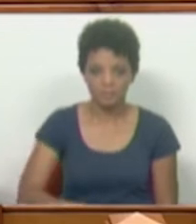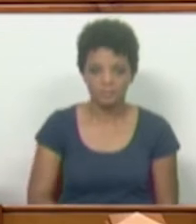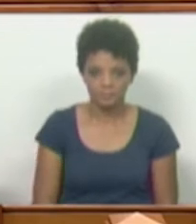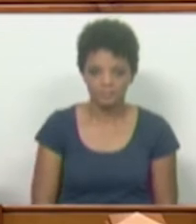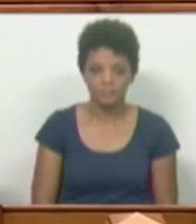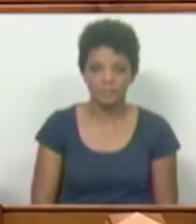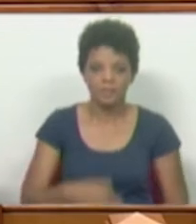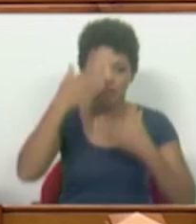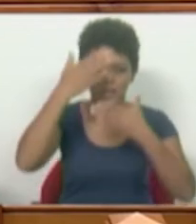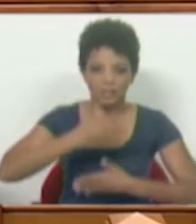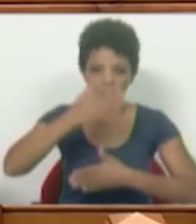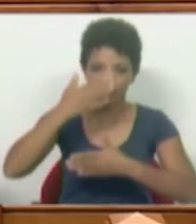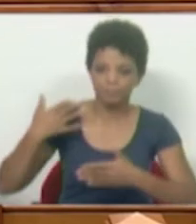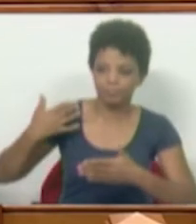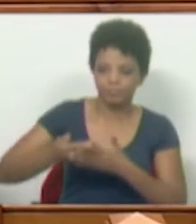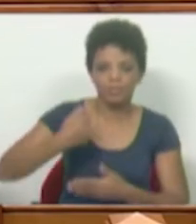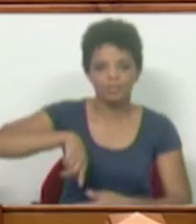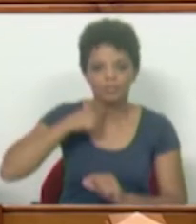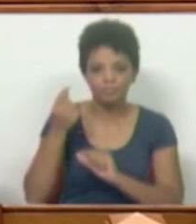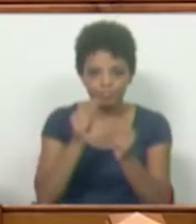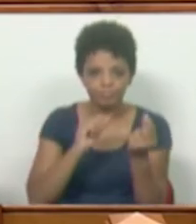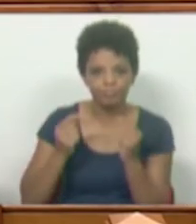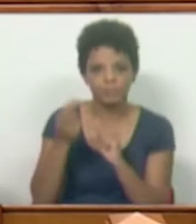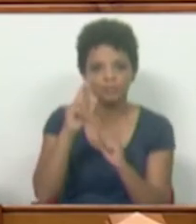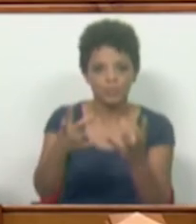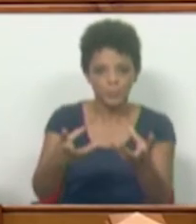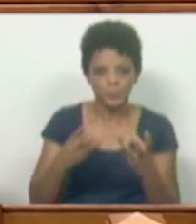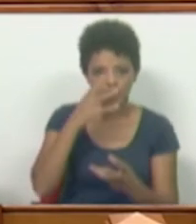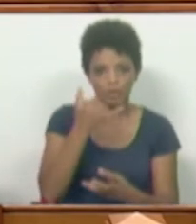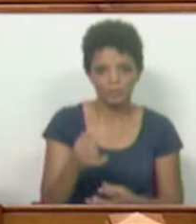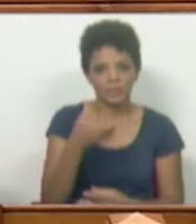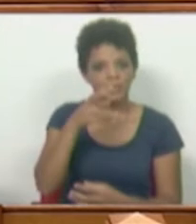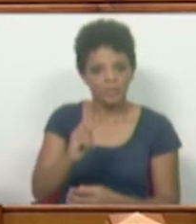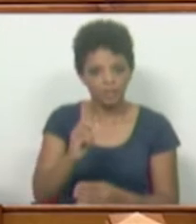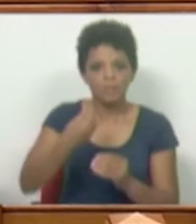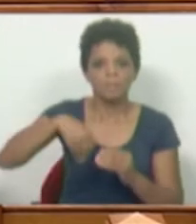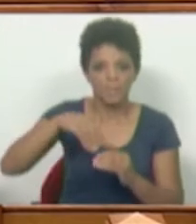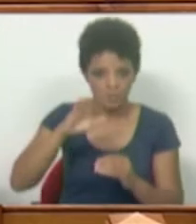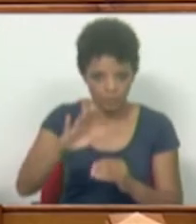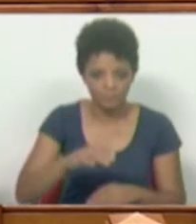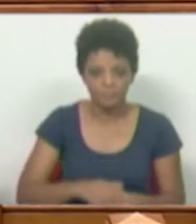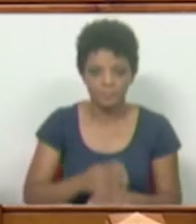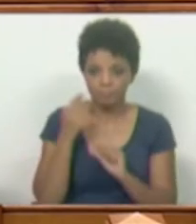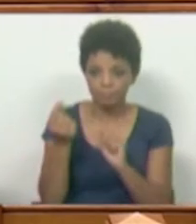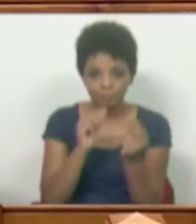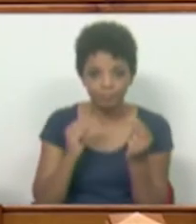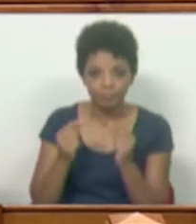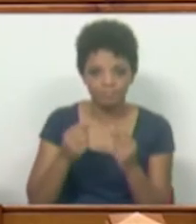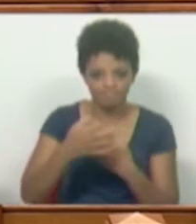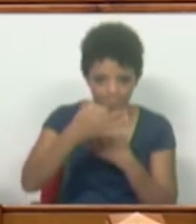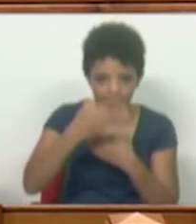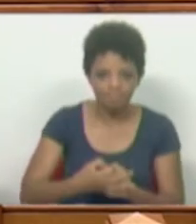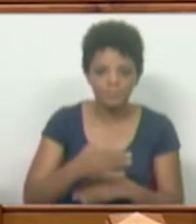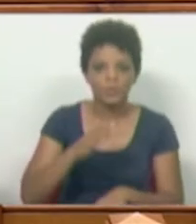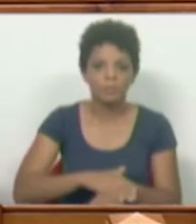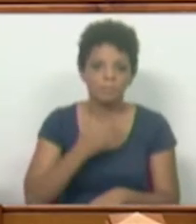Nos últimos dias tivemos a discutir o Orçamento de Estado para 2023, mas não só. No debate, formalmente, a